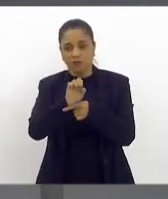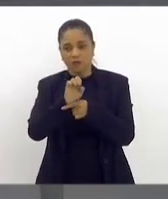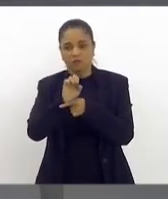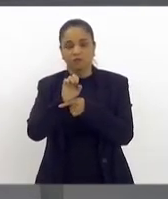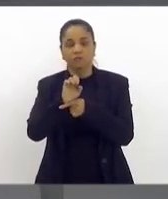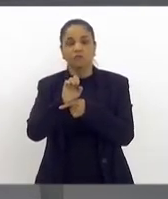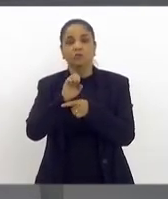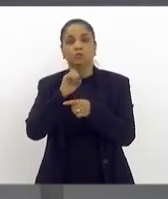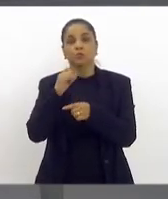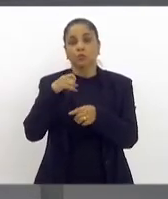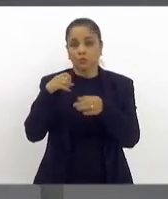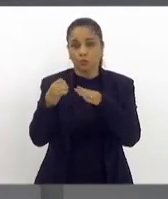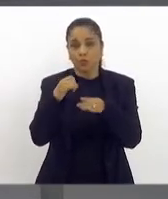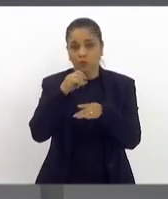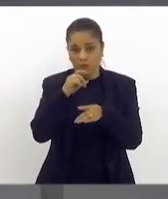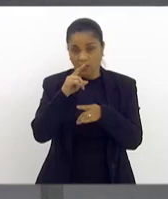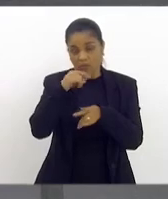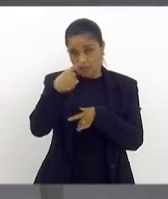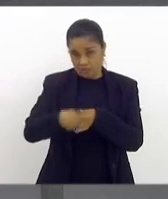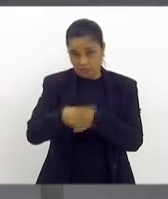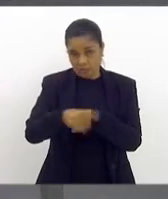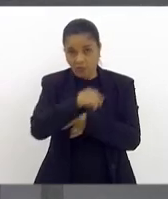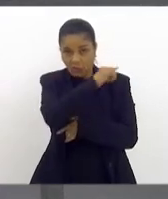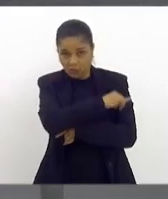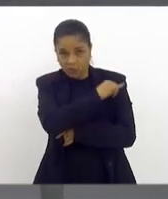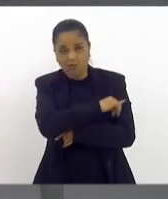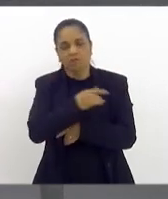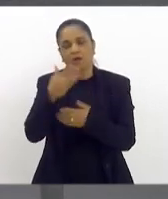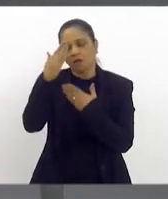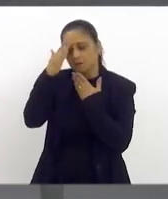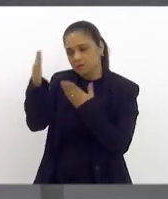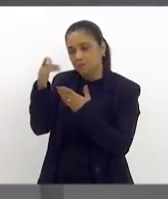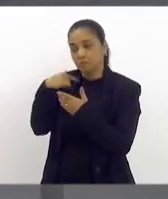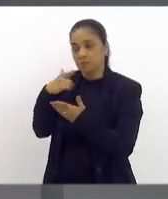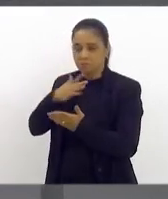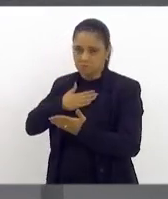presença da minha esposa, digníssima, que está aqui do meu lado.